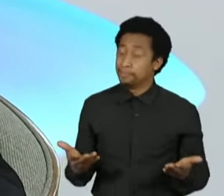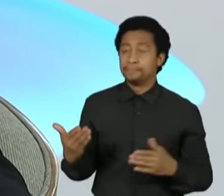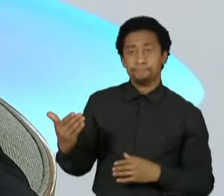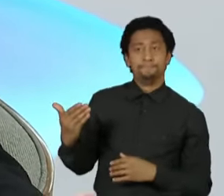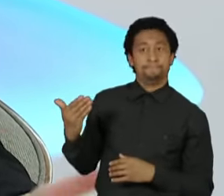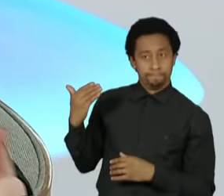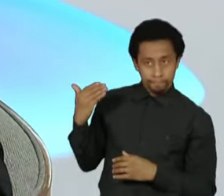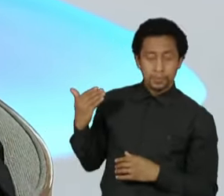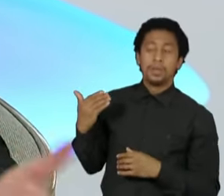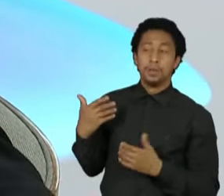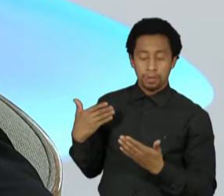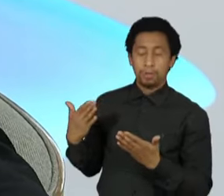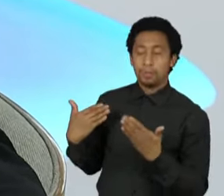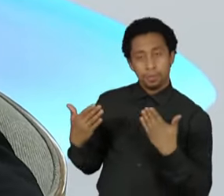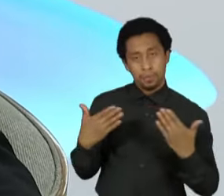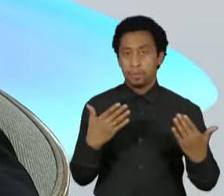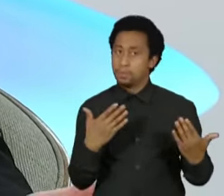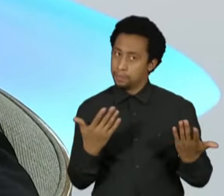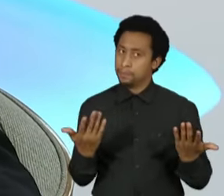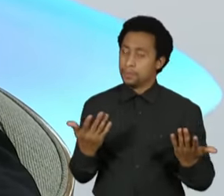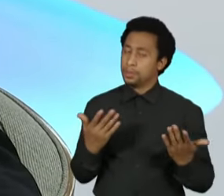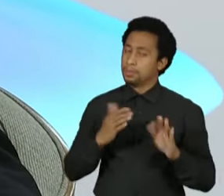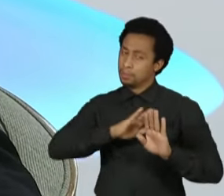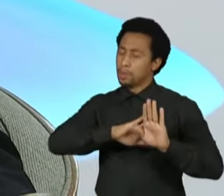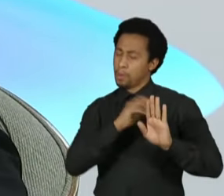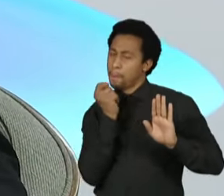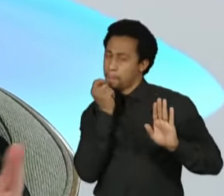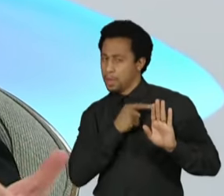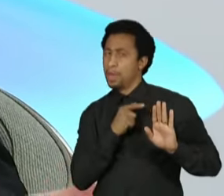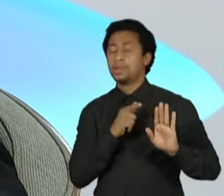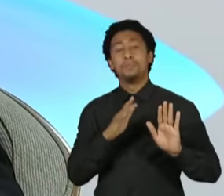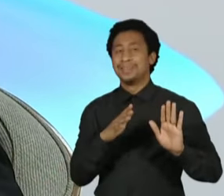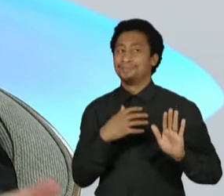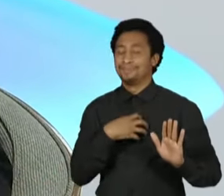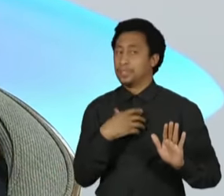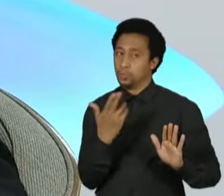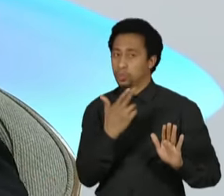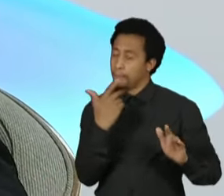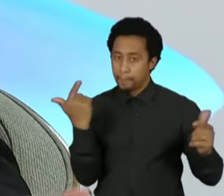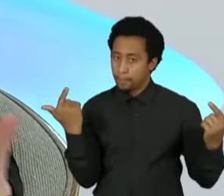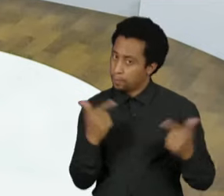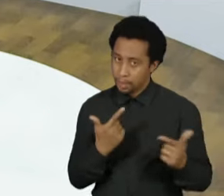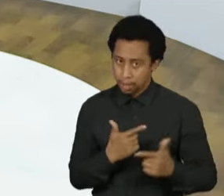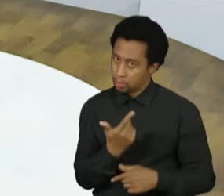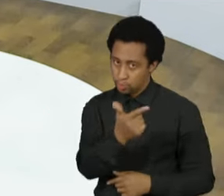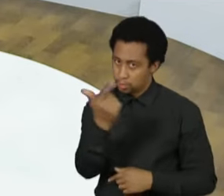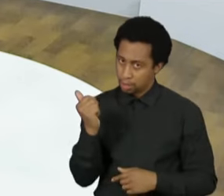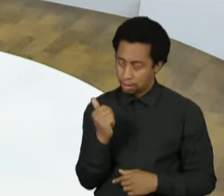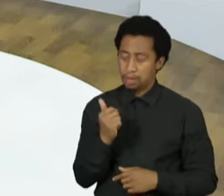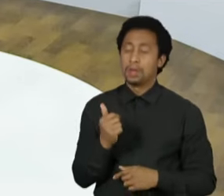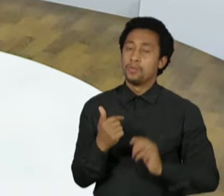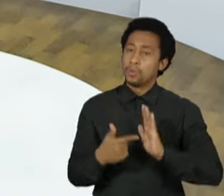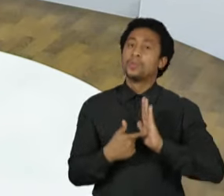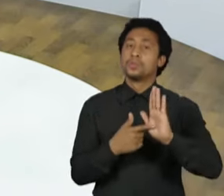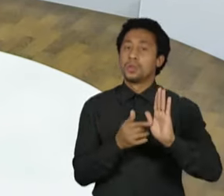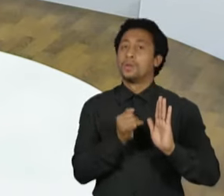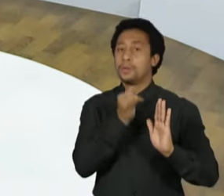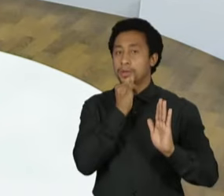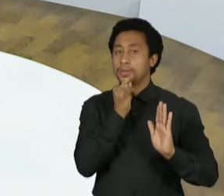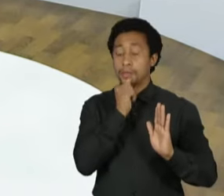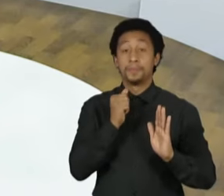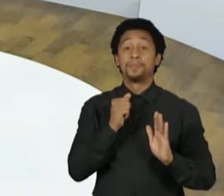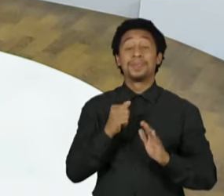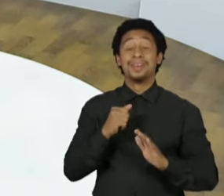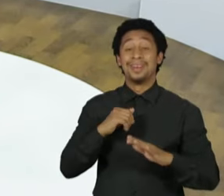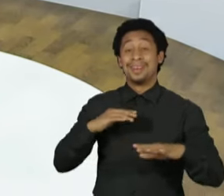tem absolutamente seriedade, não tem nada para rir porque é muito triste, mas eu dou N exemplos. Vou dar o exemplo de novo da cidade mais banguela do